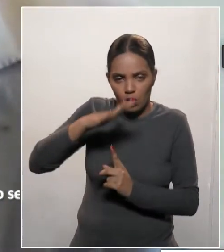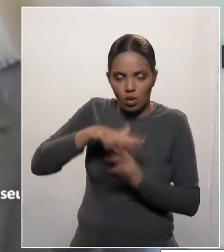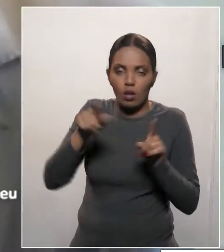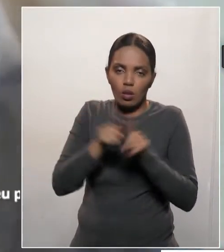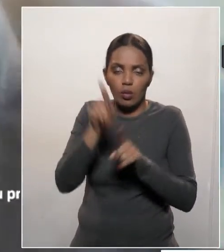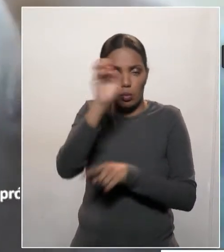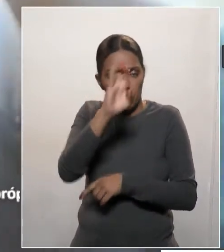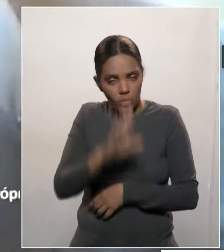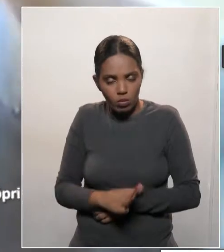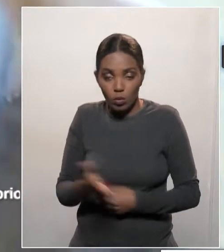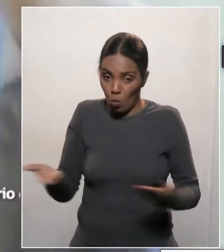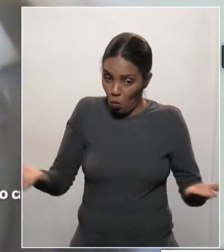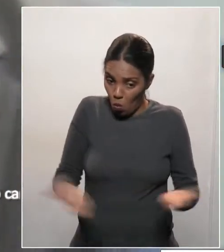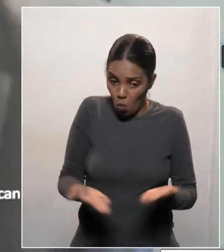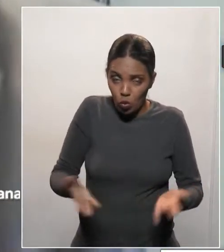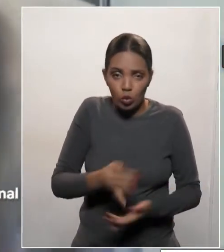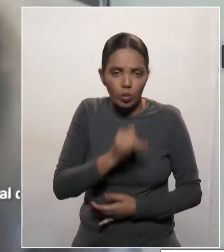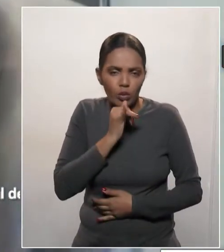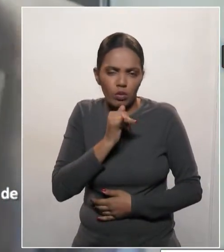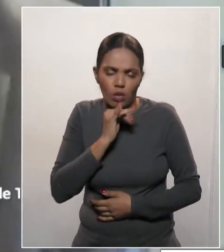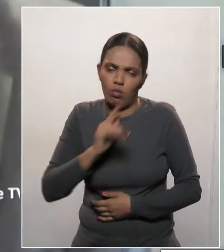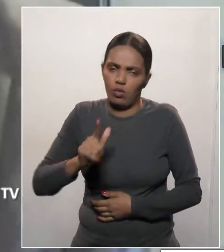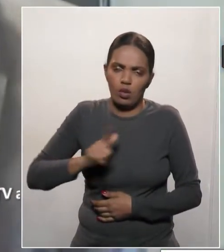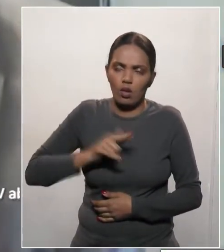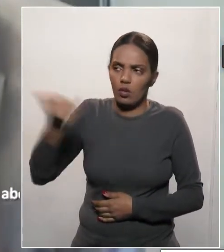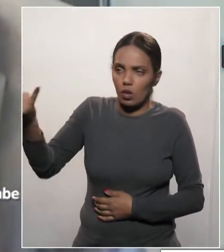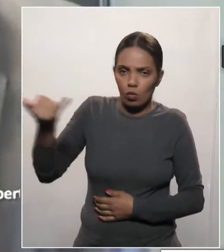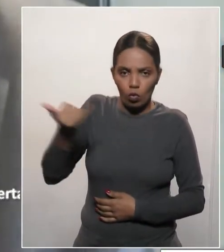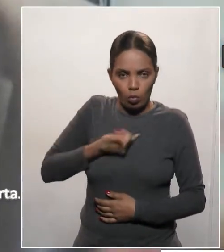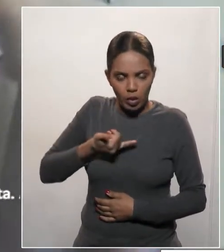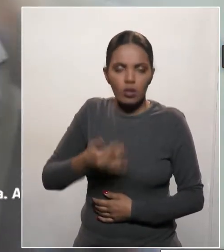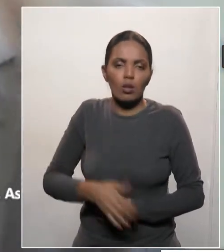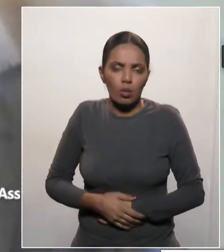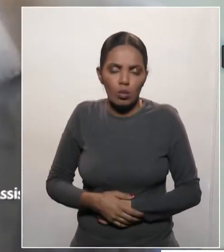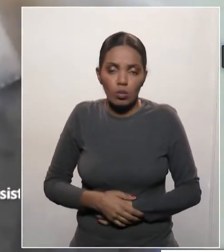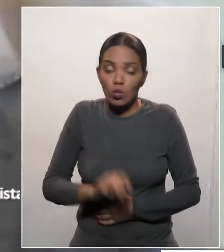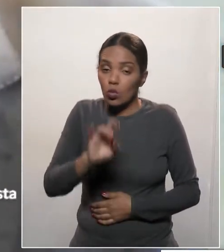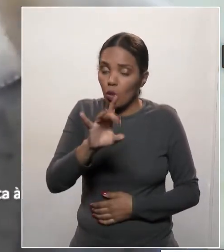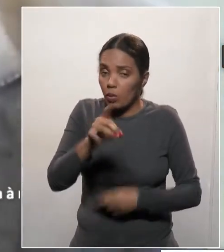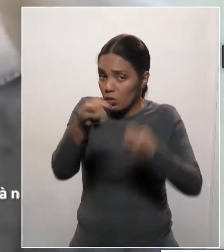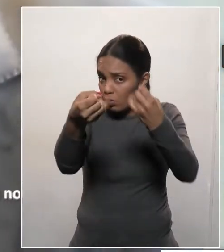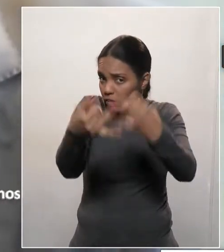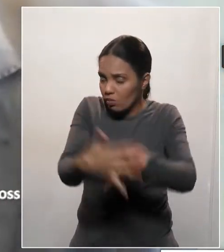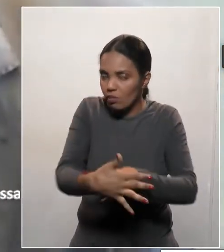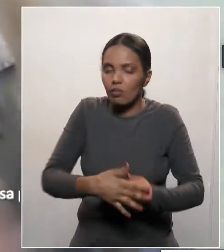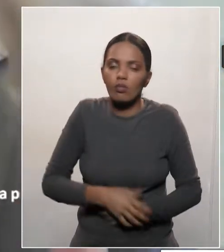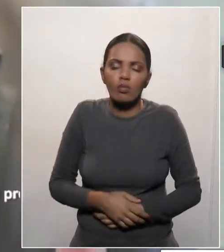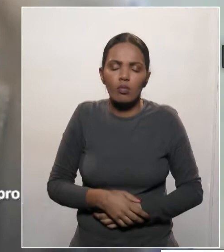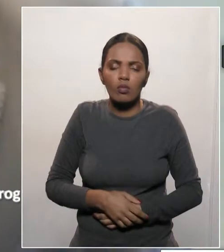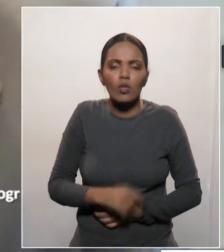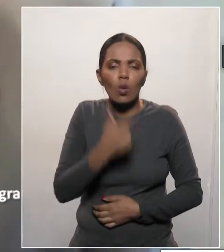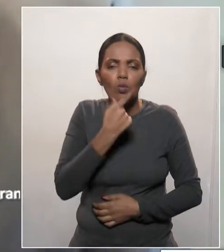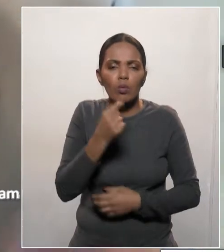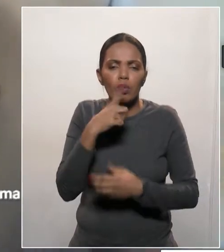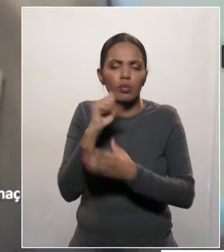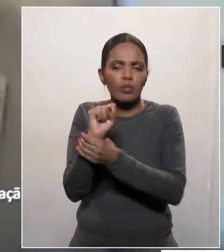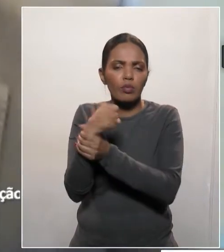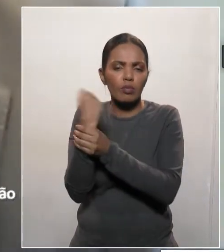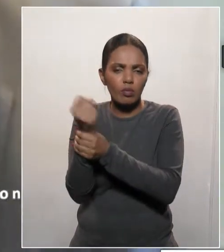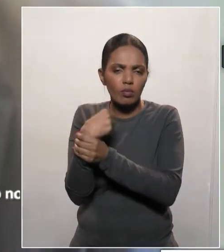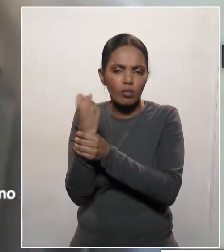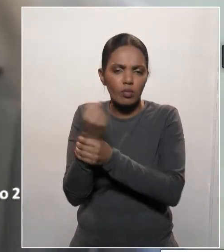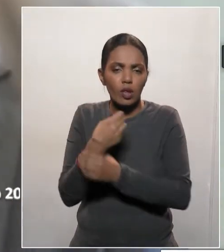porque hoje, por exemplo, eu recebi uma informação, só para ilustrar, um fisioterapeuta de 39 anos,